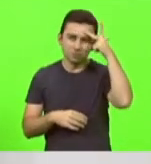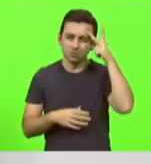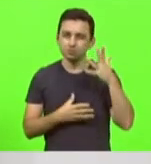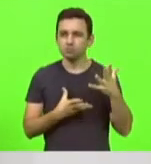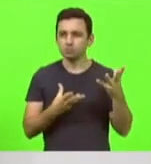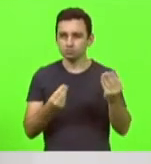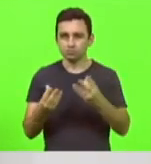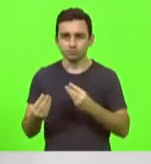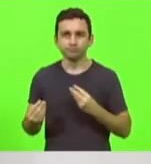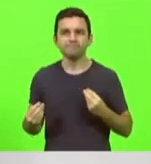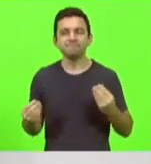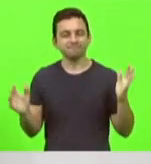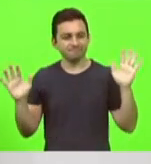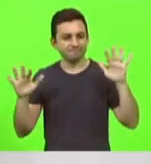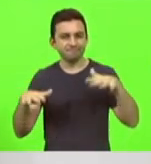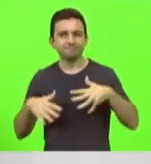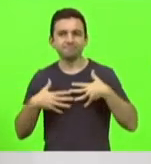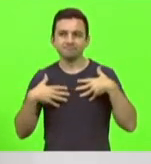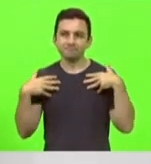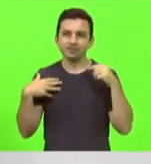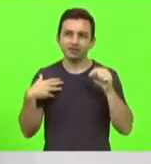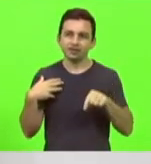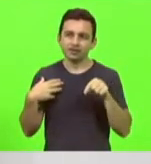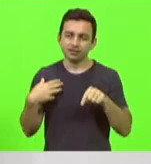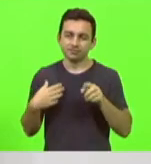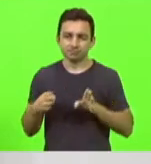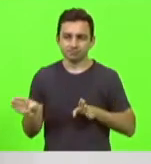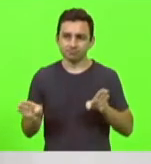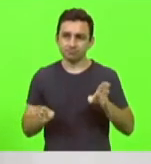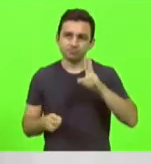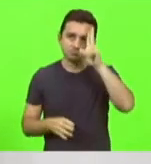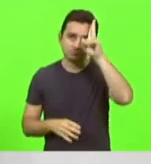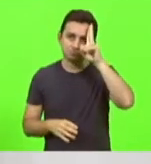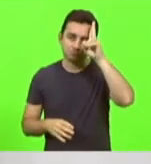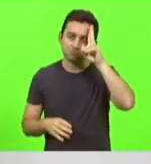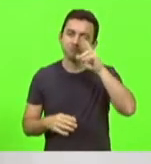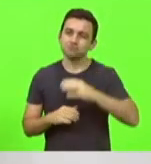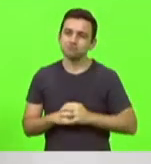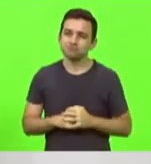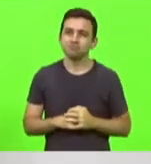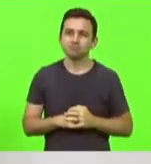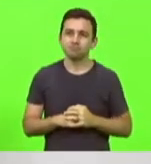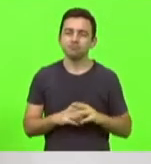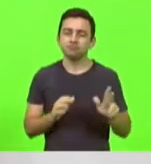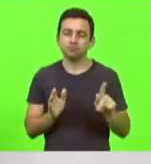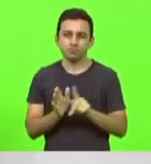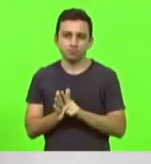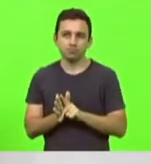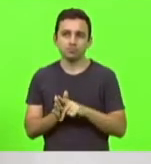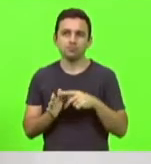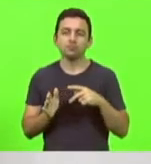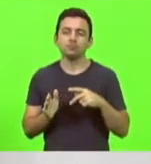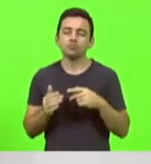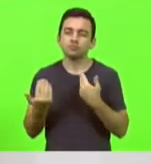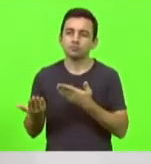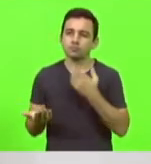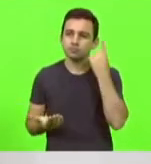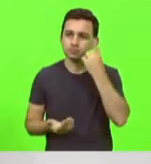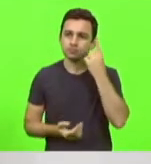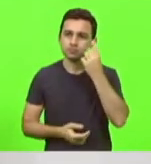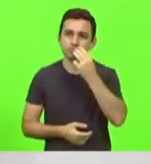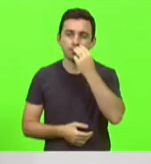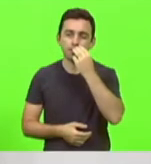veio prestigiar esse momento histórico do nosso deputado Moacir